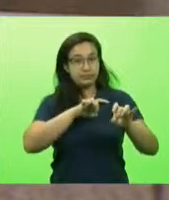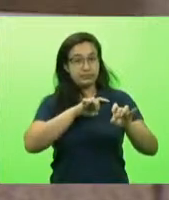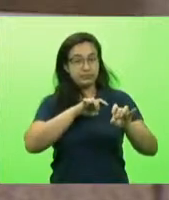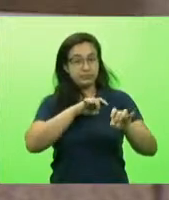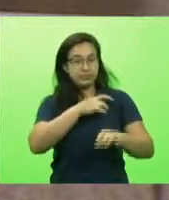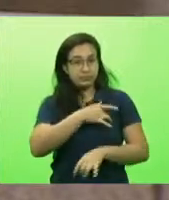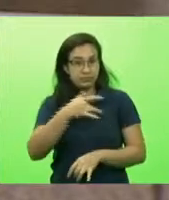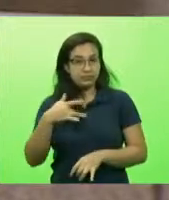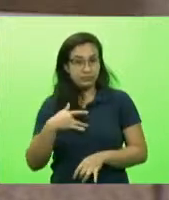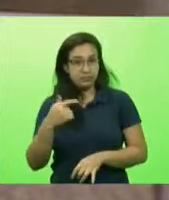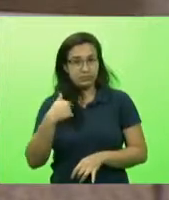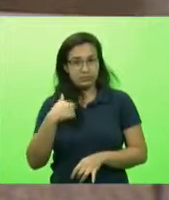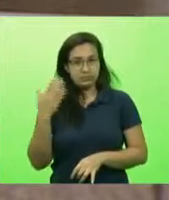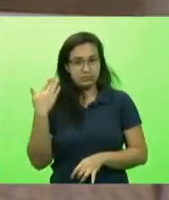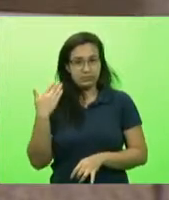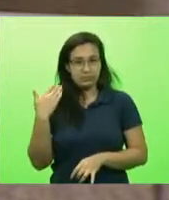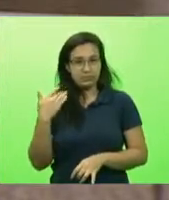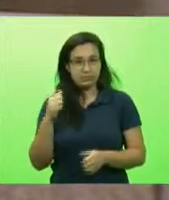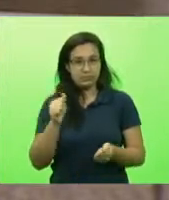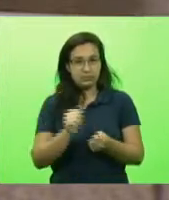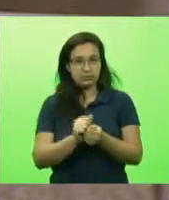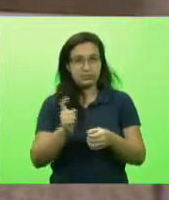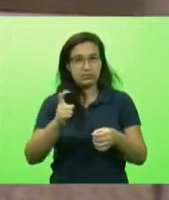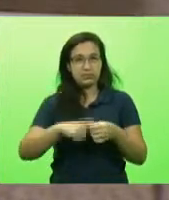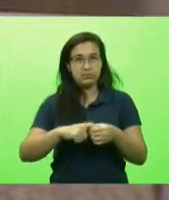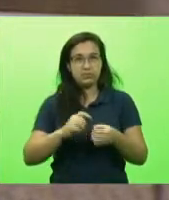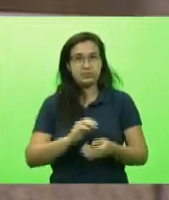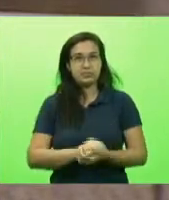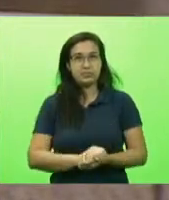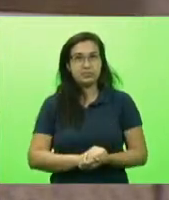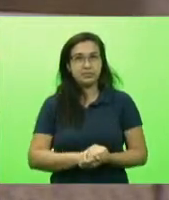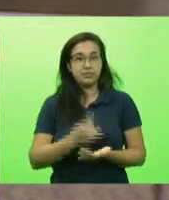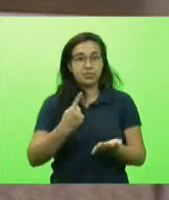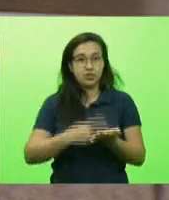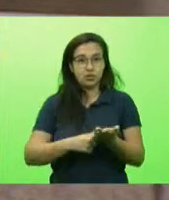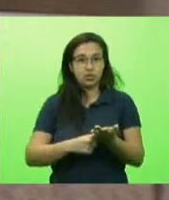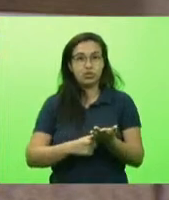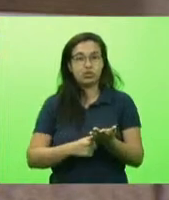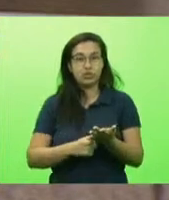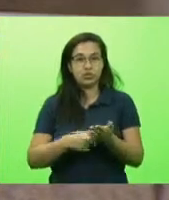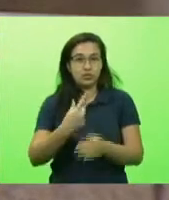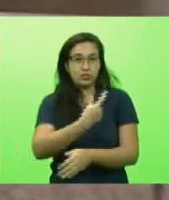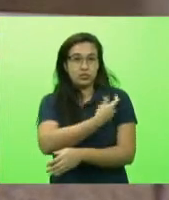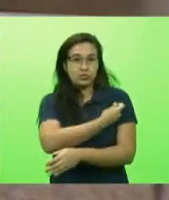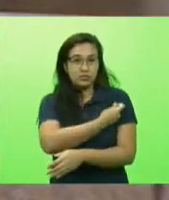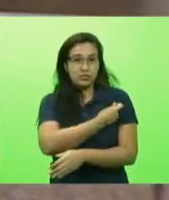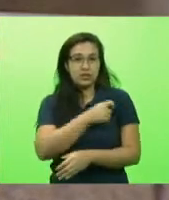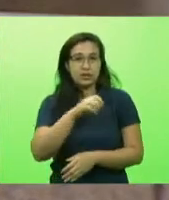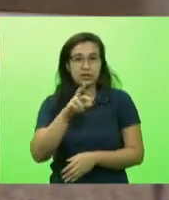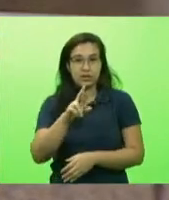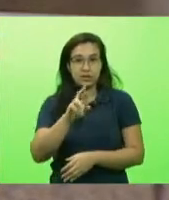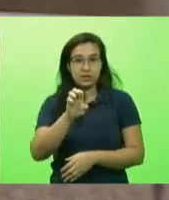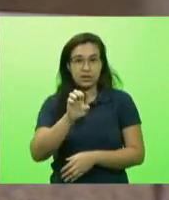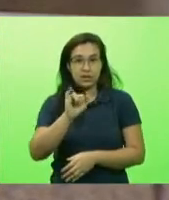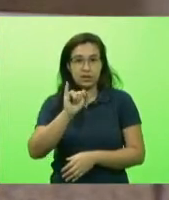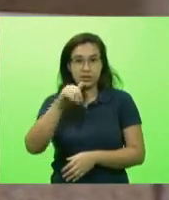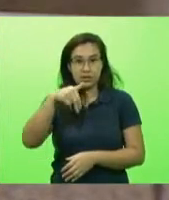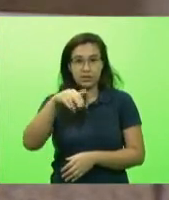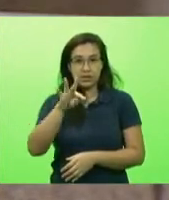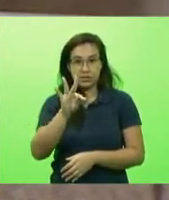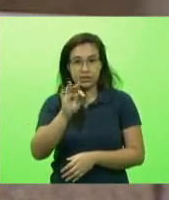fazia parte em relação a uma parceria com a vacina italiana a reitera e não foi possível avançar